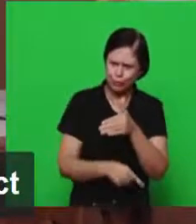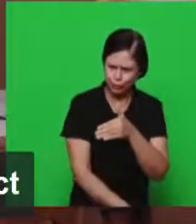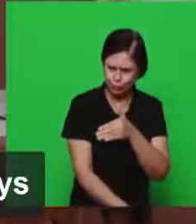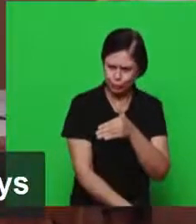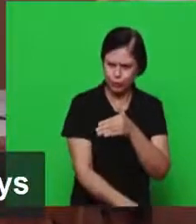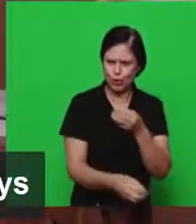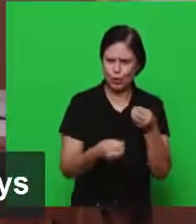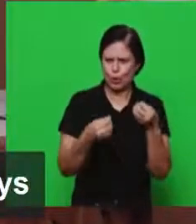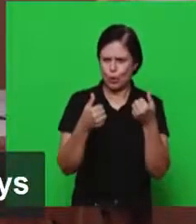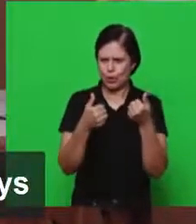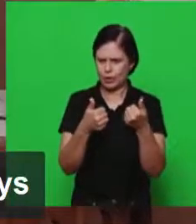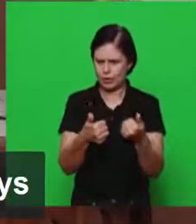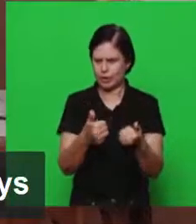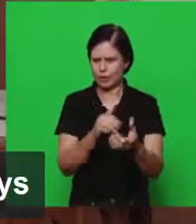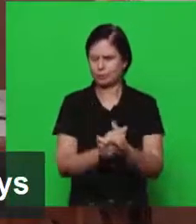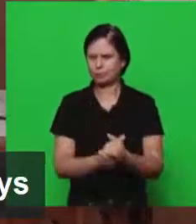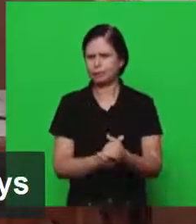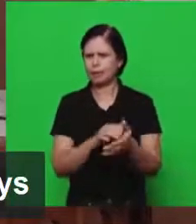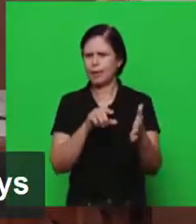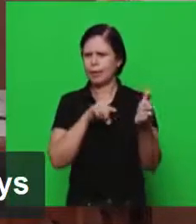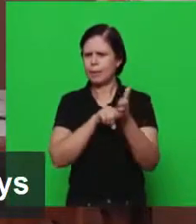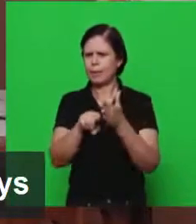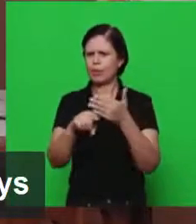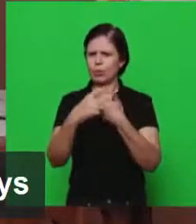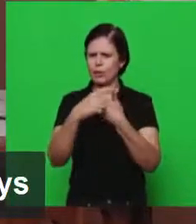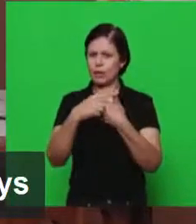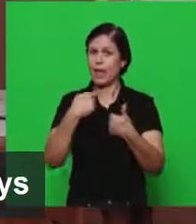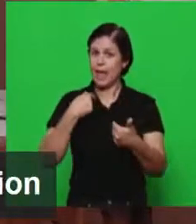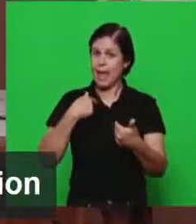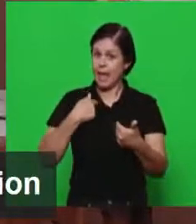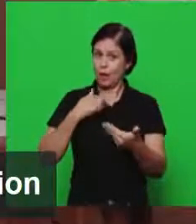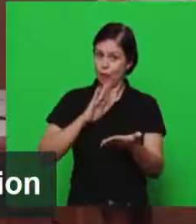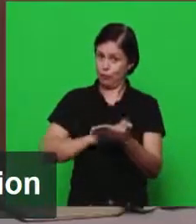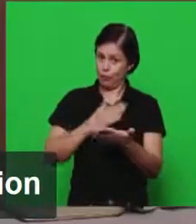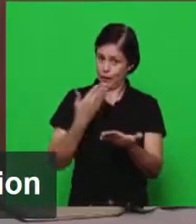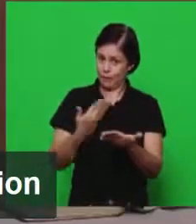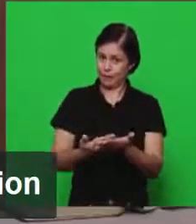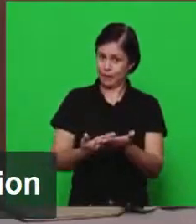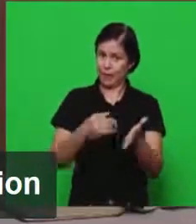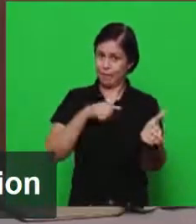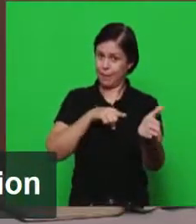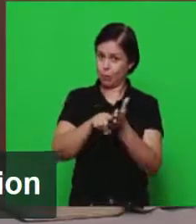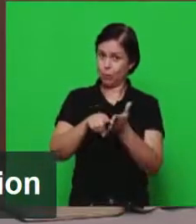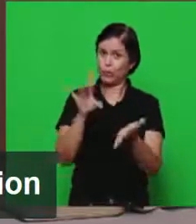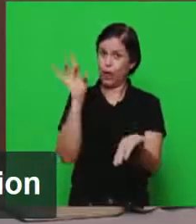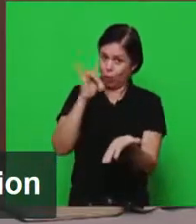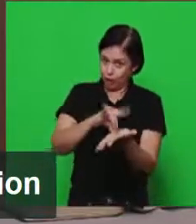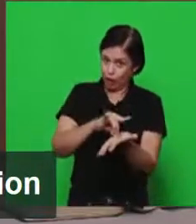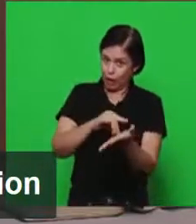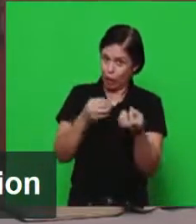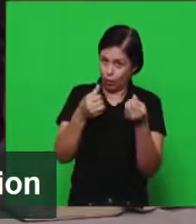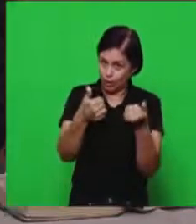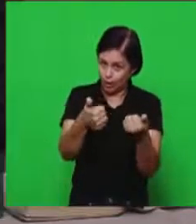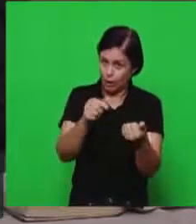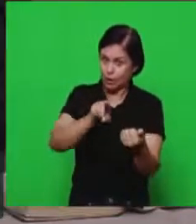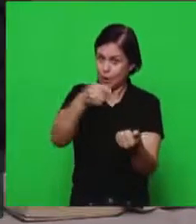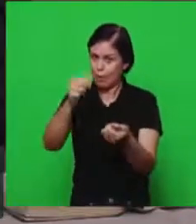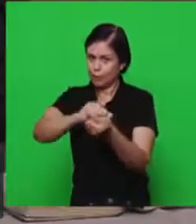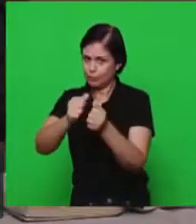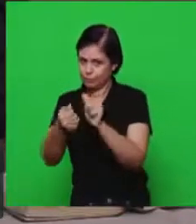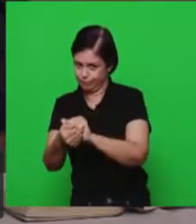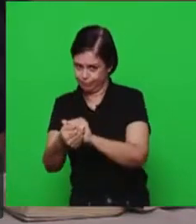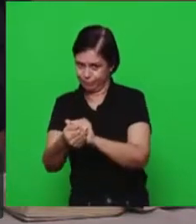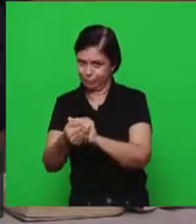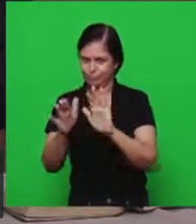ao assunto vamos então a quinta pergunta que diz a seguinte presta atenção por favor a expressão quem